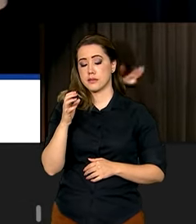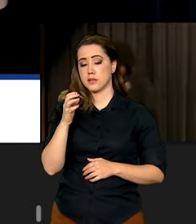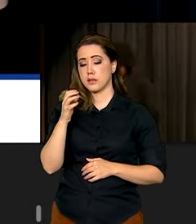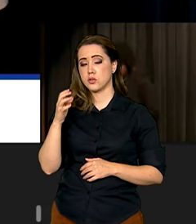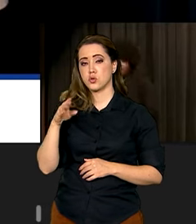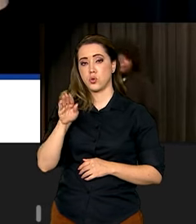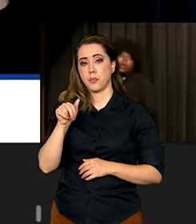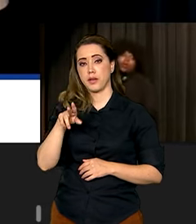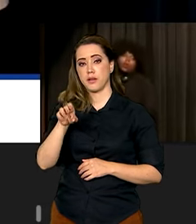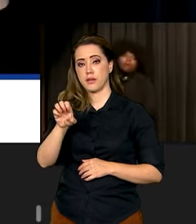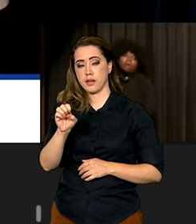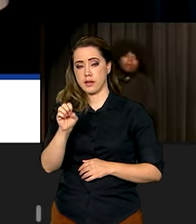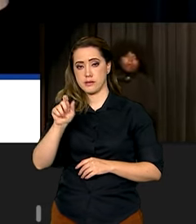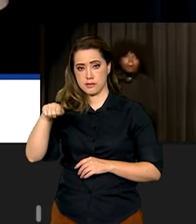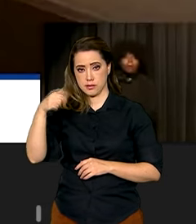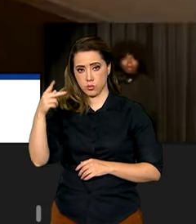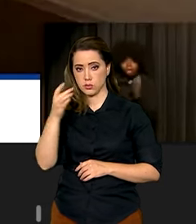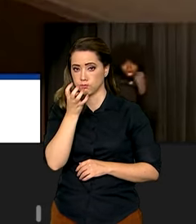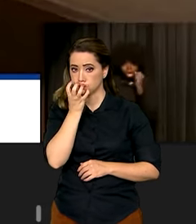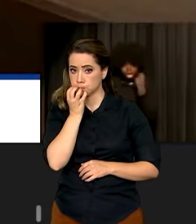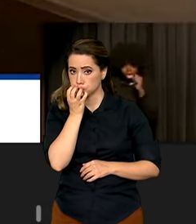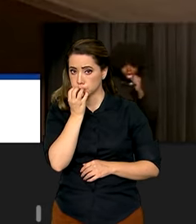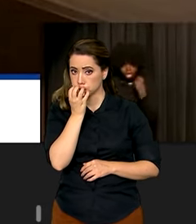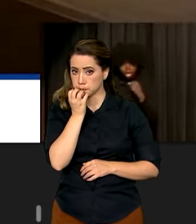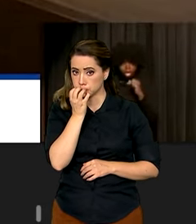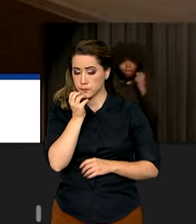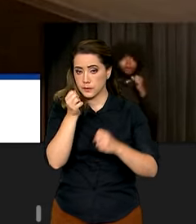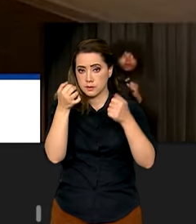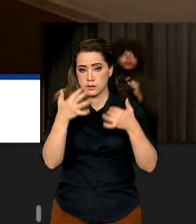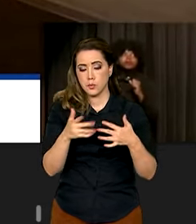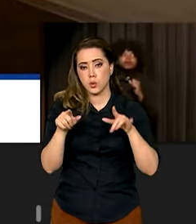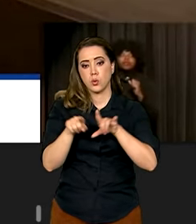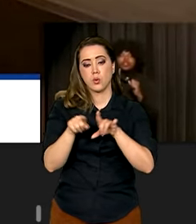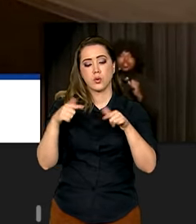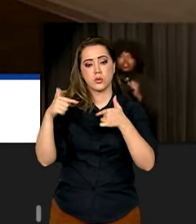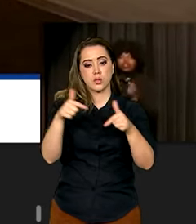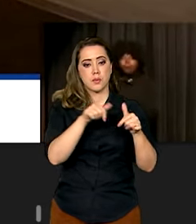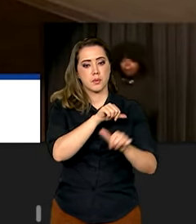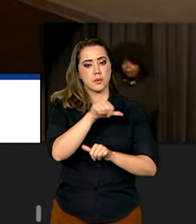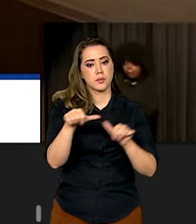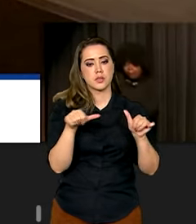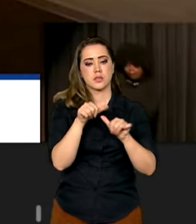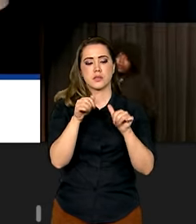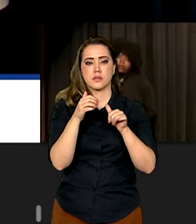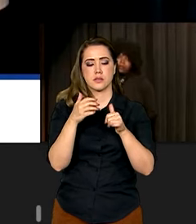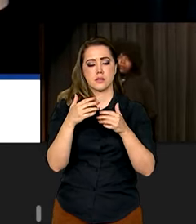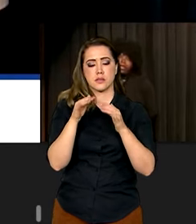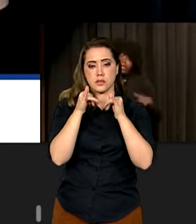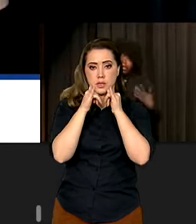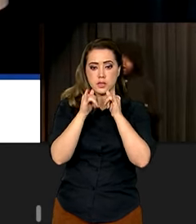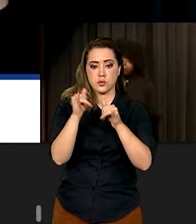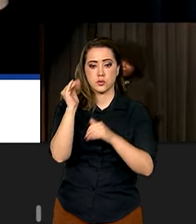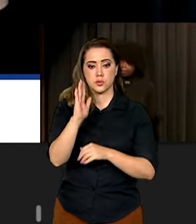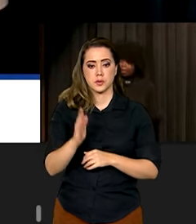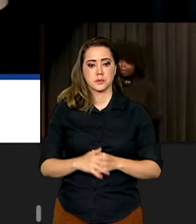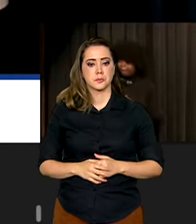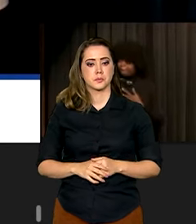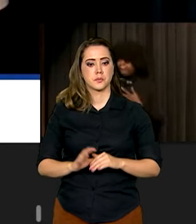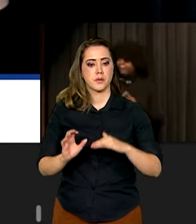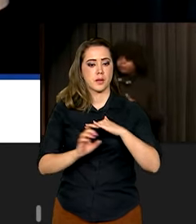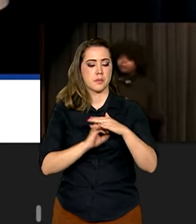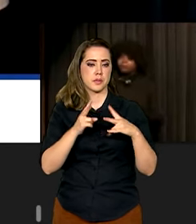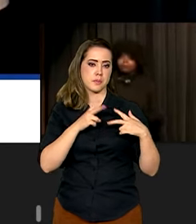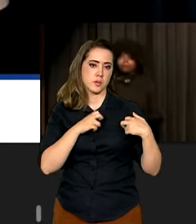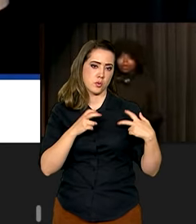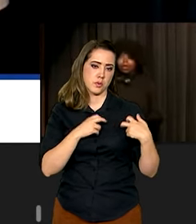investimentos no setor de petróleo para ajudar a financiar a transição energética no Brasil. A Petrobras tem um papel fundamental para